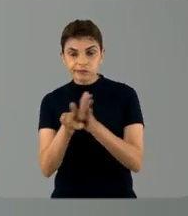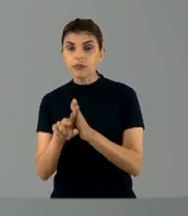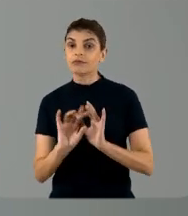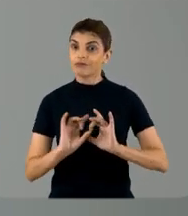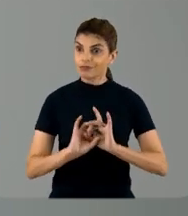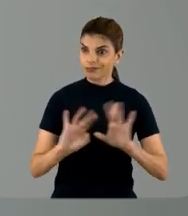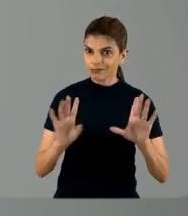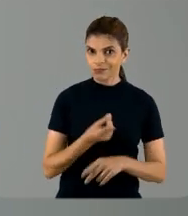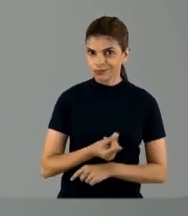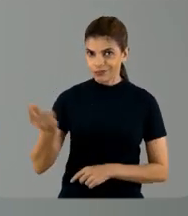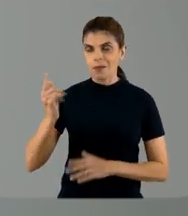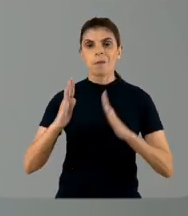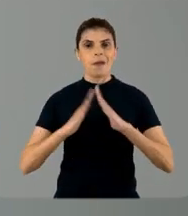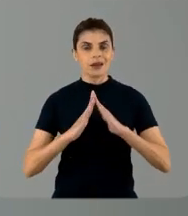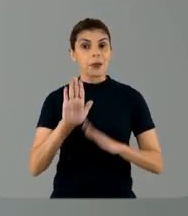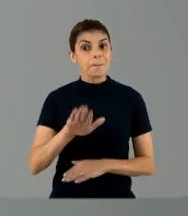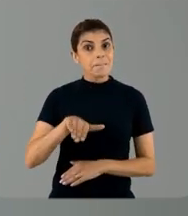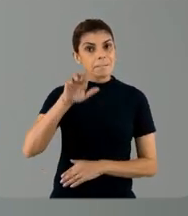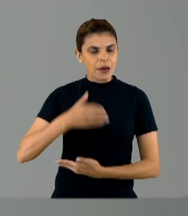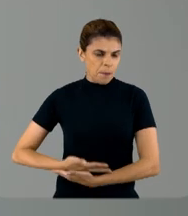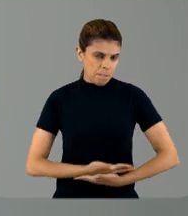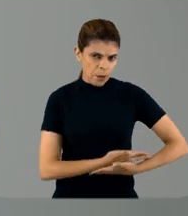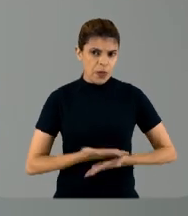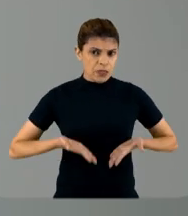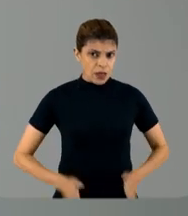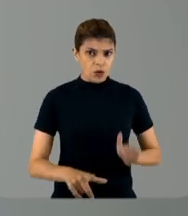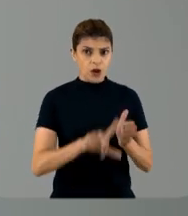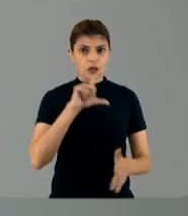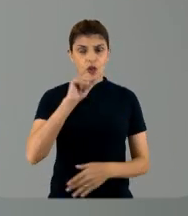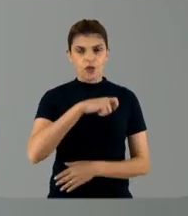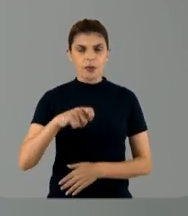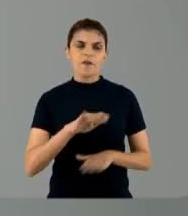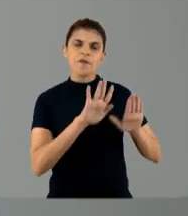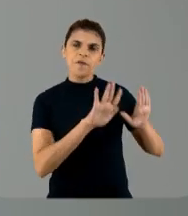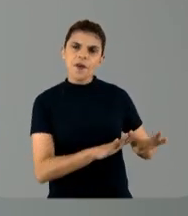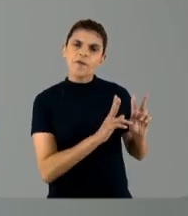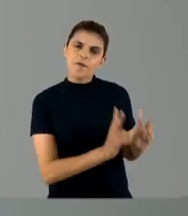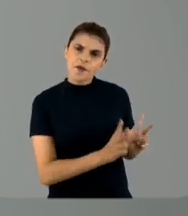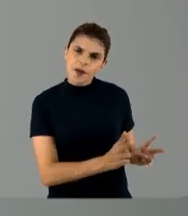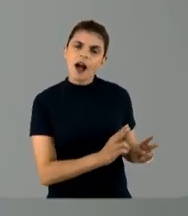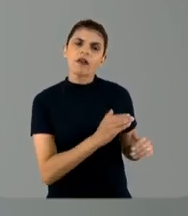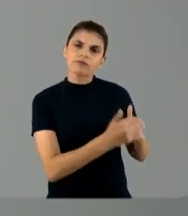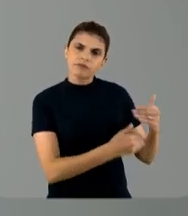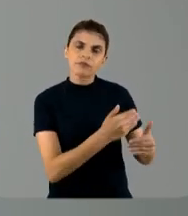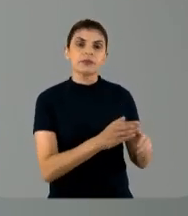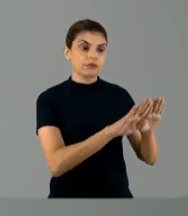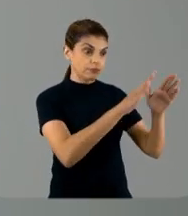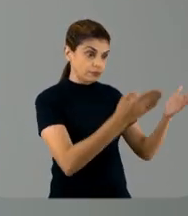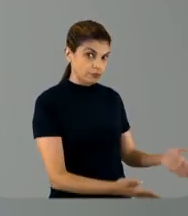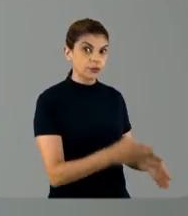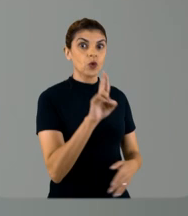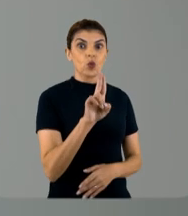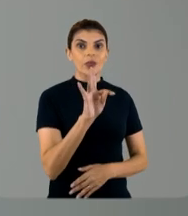alta, no caso de mãe que o recém-nascido vai permanecer em regime de uterina natal